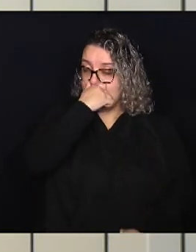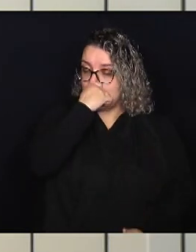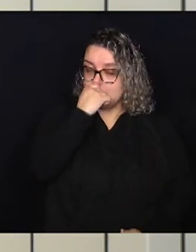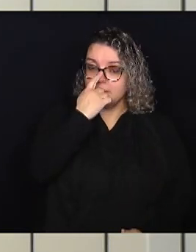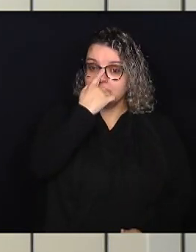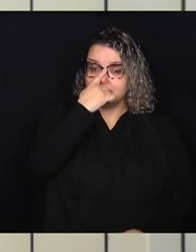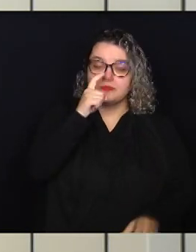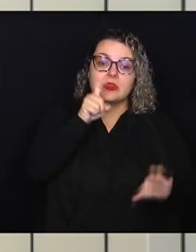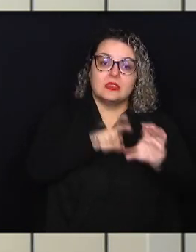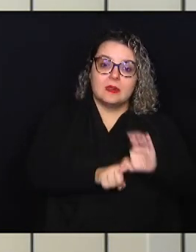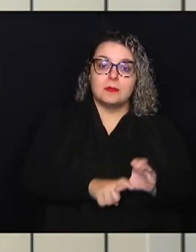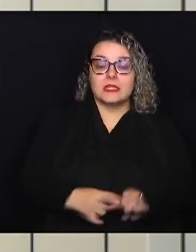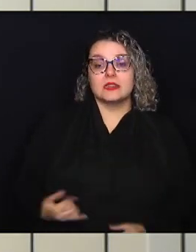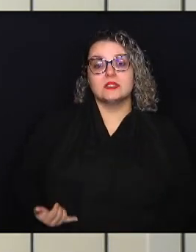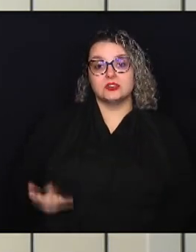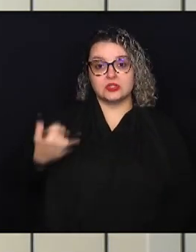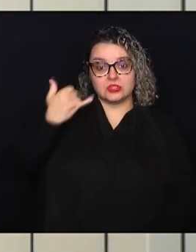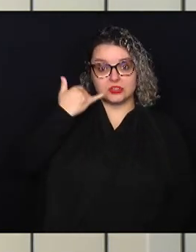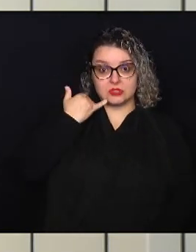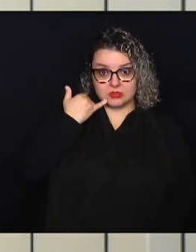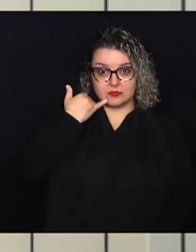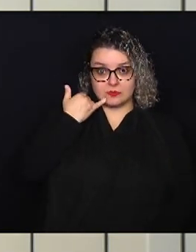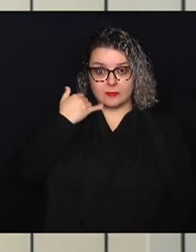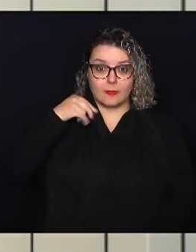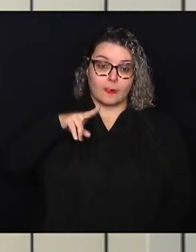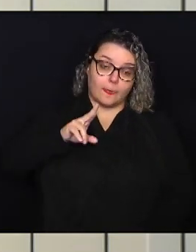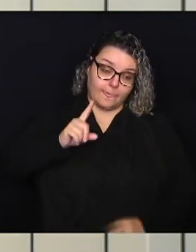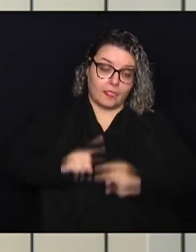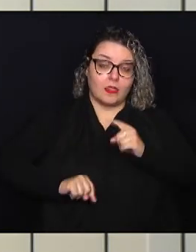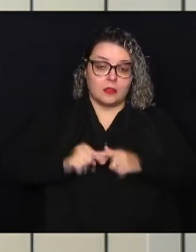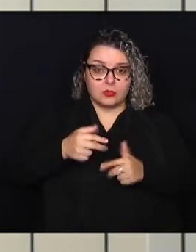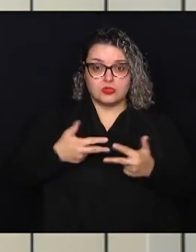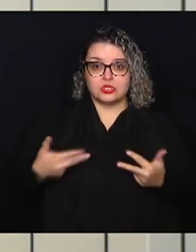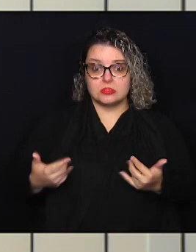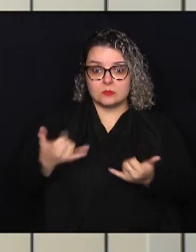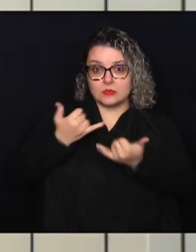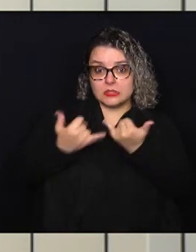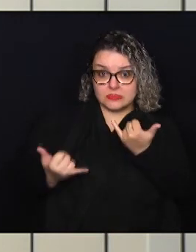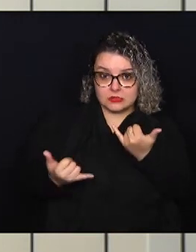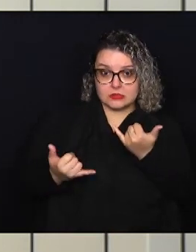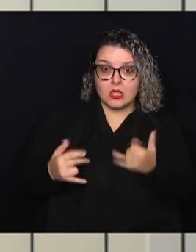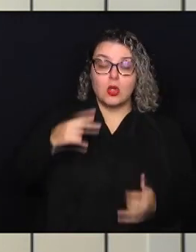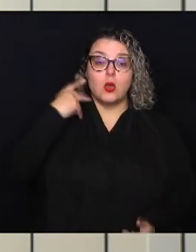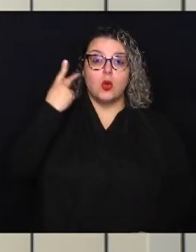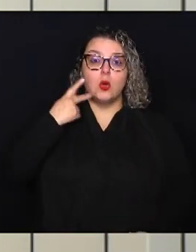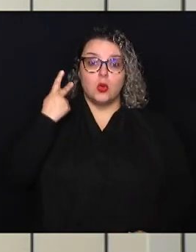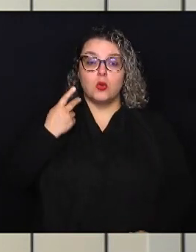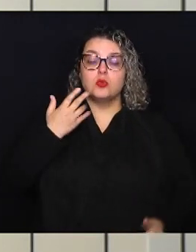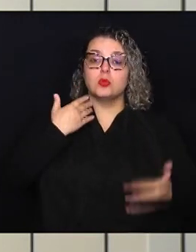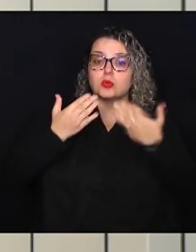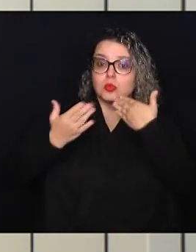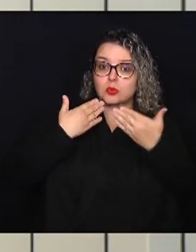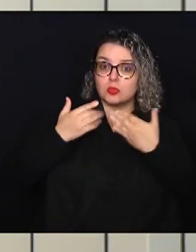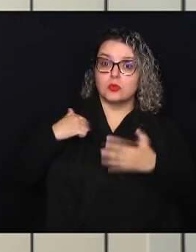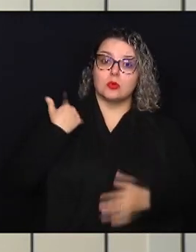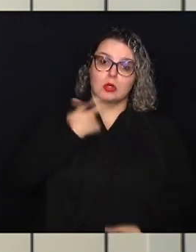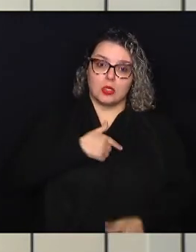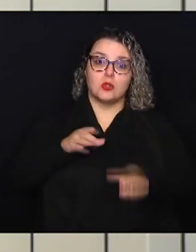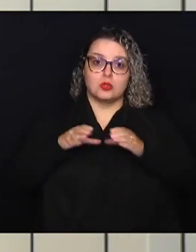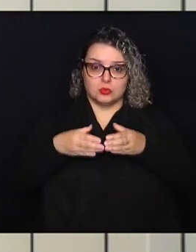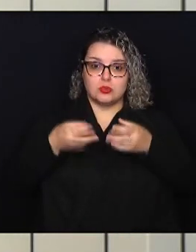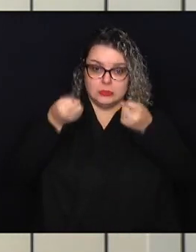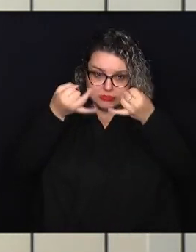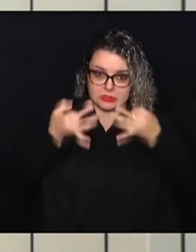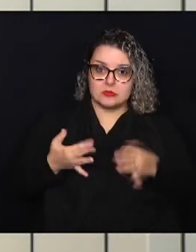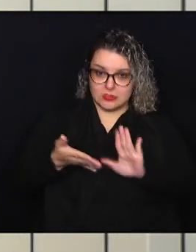da utilização de telefone celular ou de equipamento similar. O parlamentar conversou com a nossa equipe e